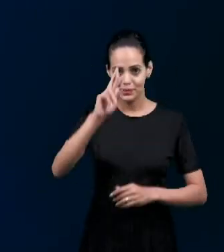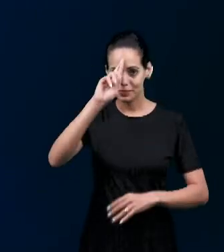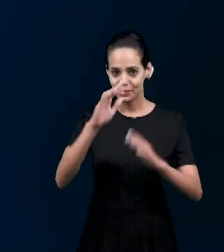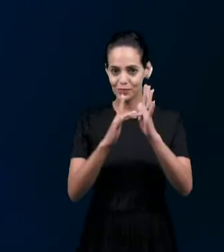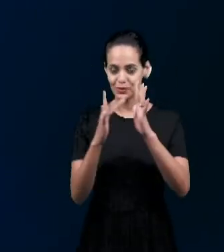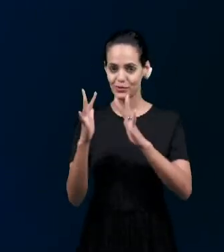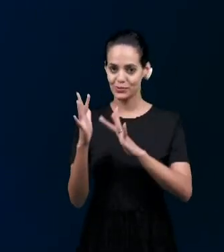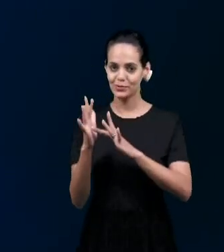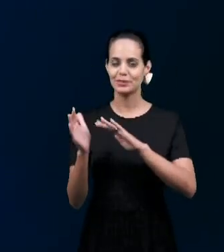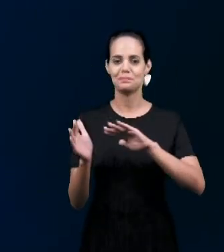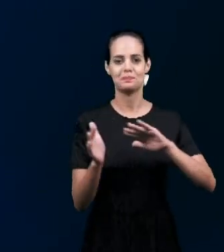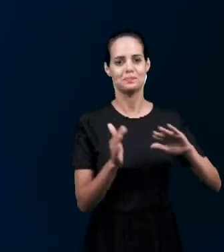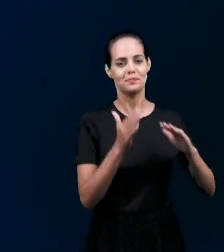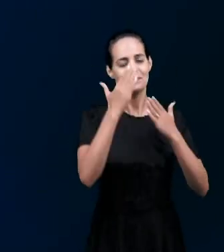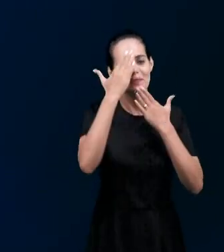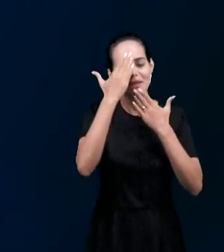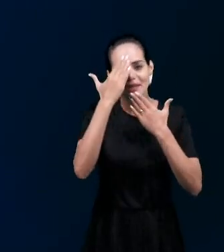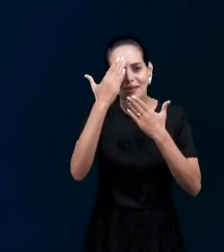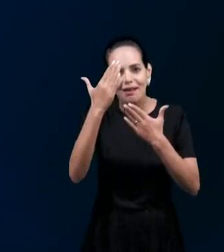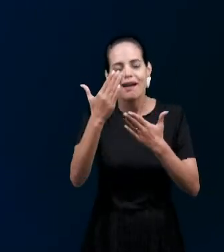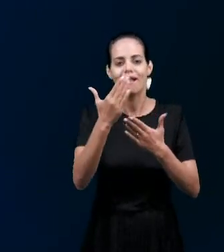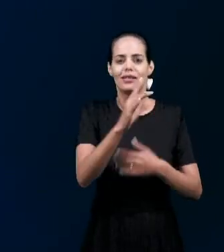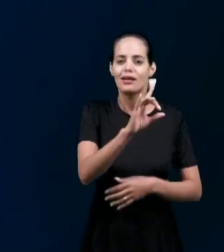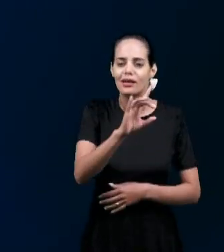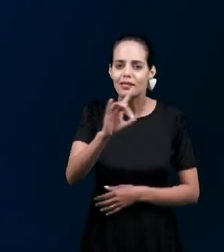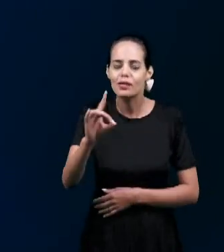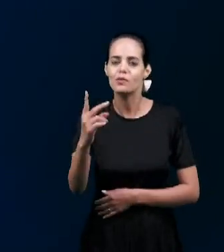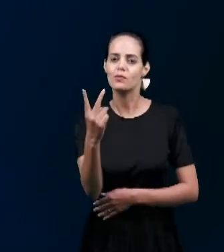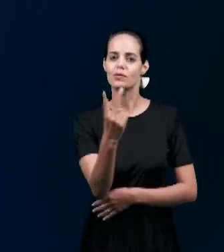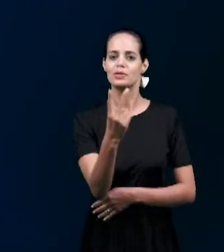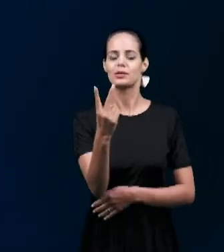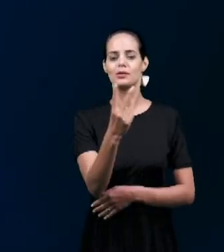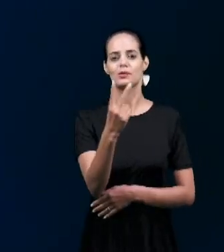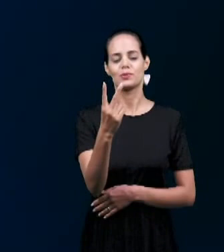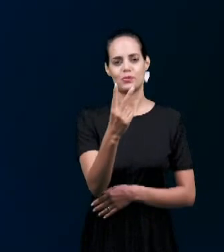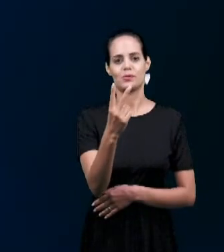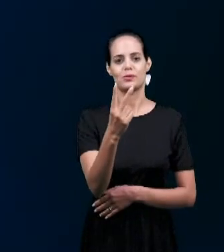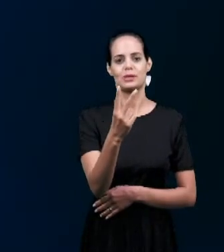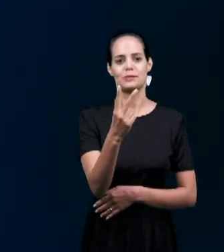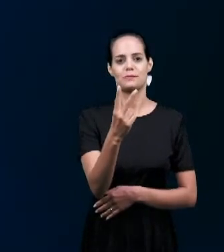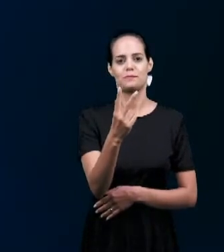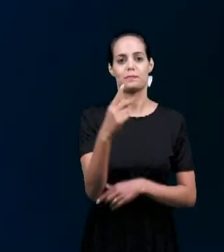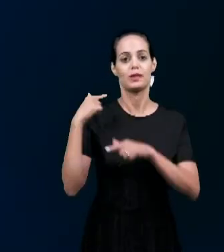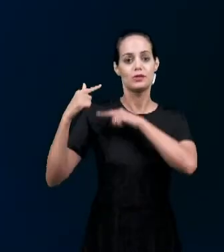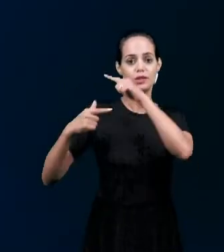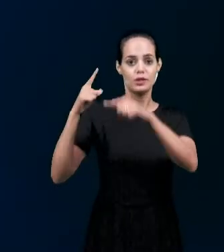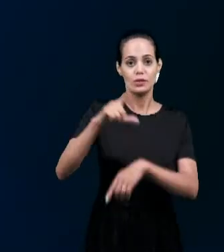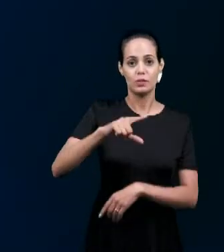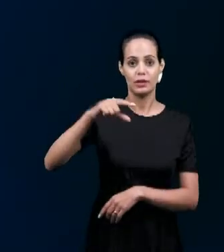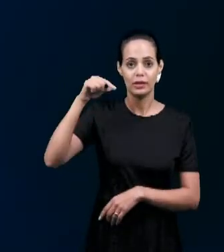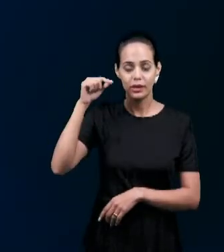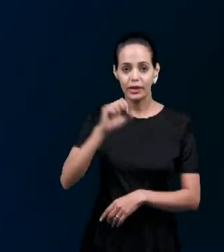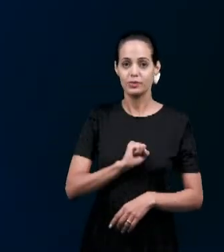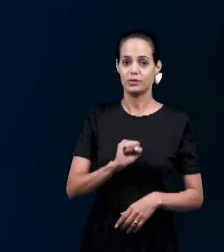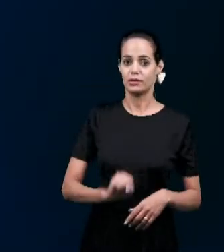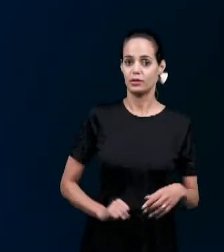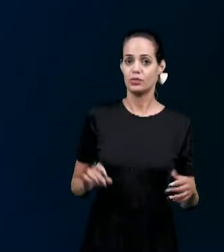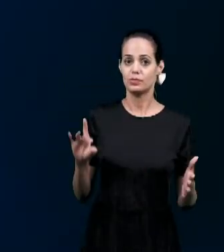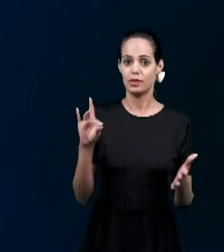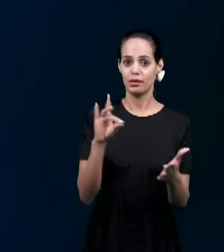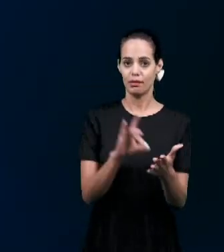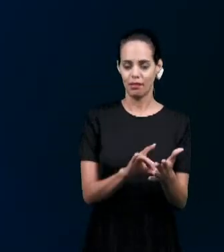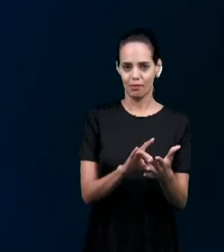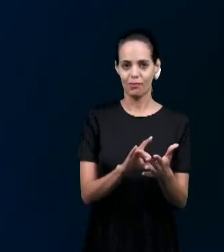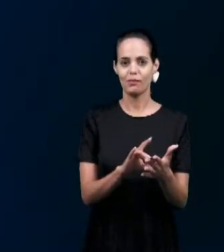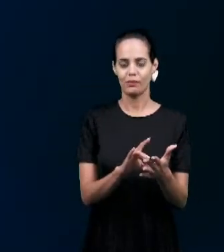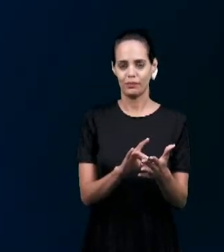respostas Muito bem colocadas A questão da geração eleita Na nação santa O sacerdócio real E nós não